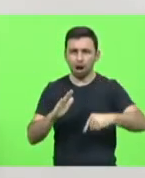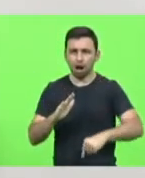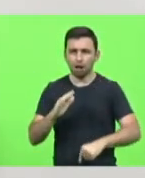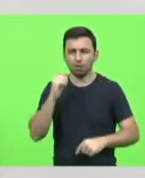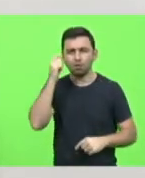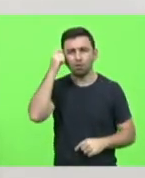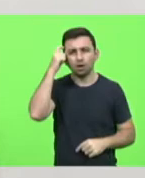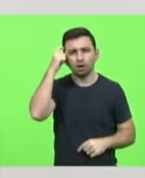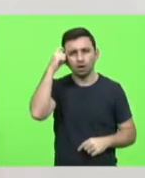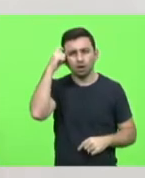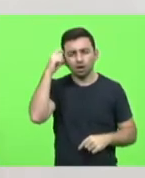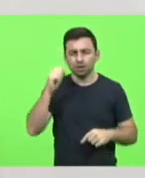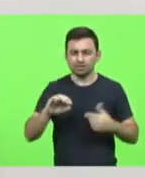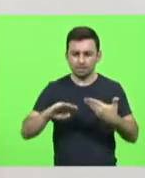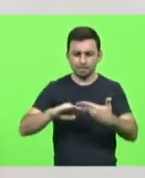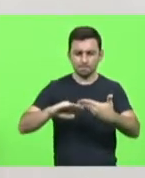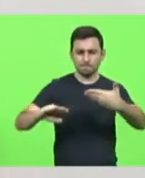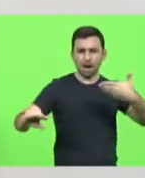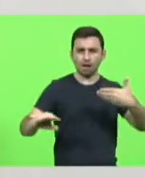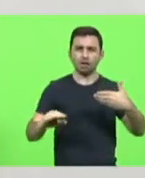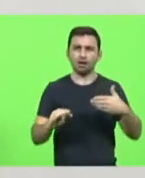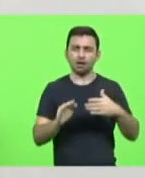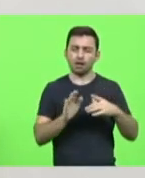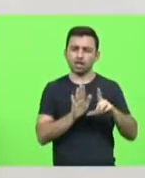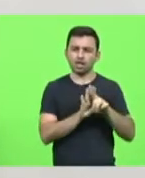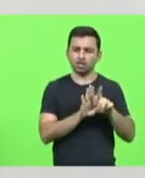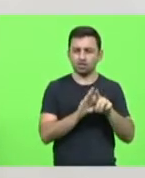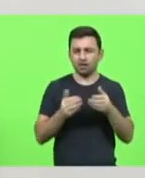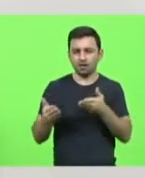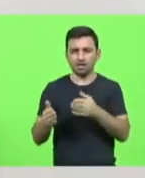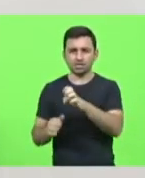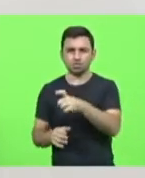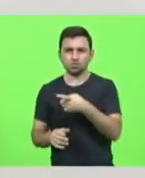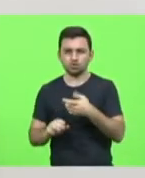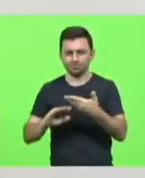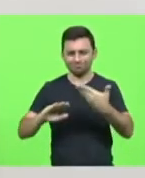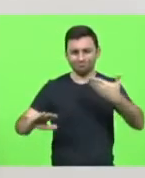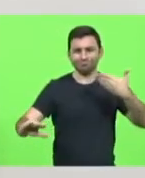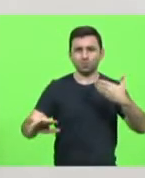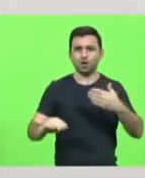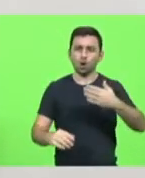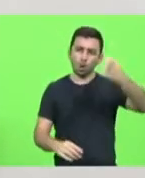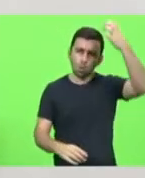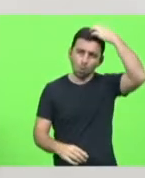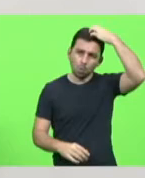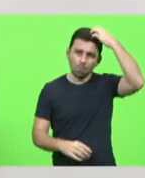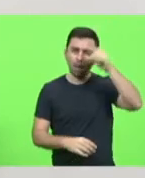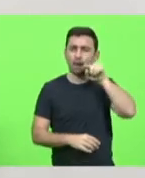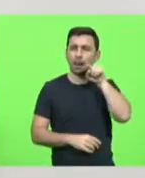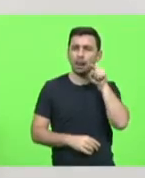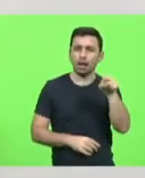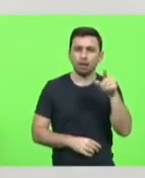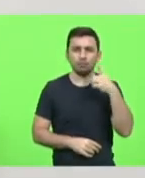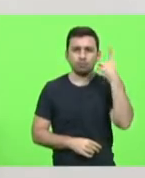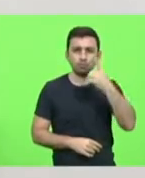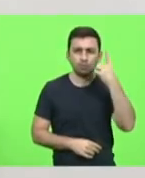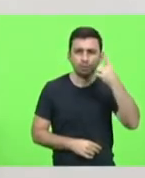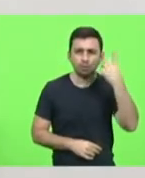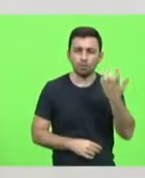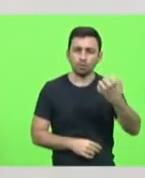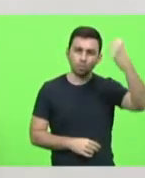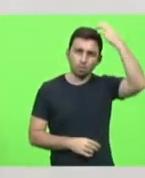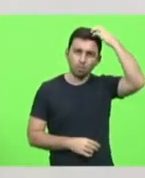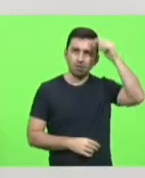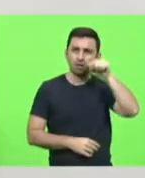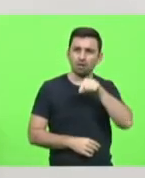entre o Legislativo e o Executivo, como se fosse culpa de algum deputado ou que a gente pudesse de alguma forma